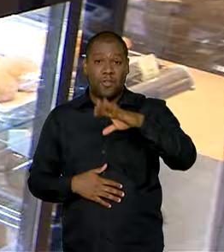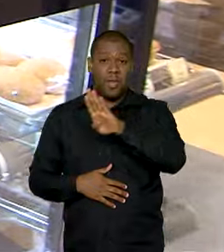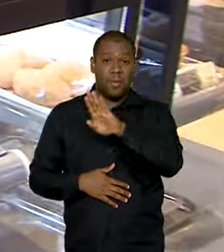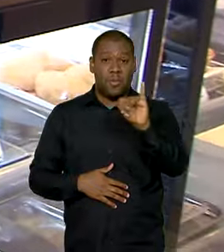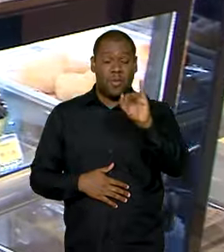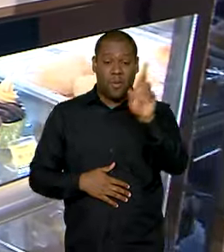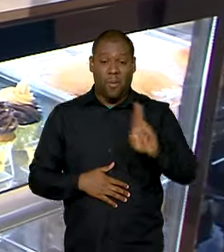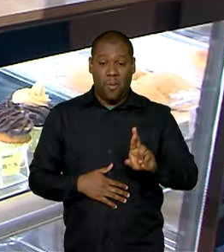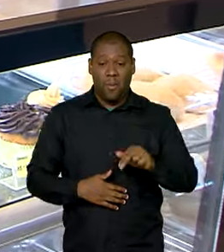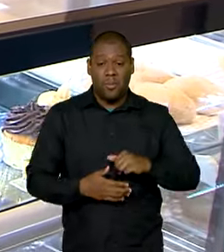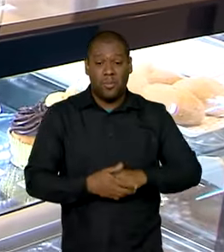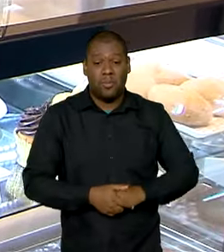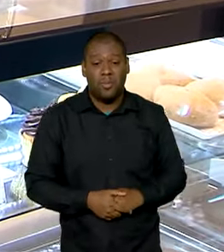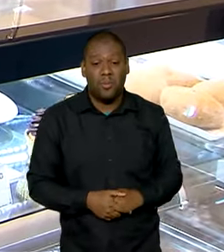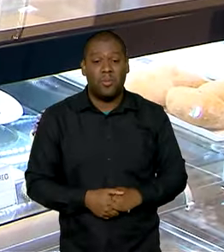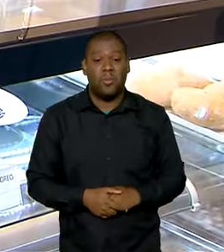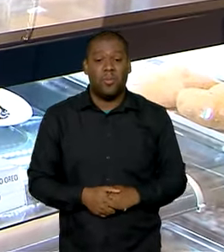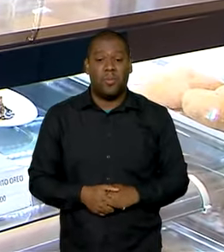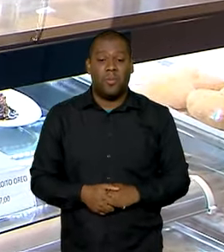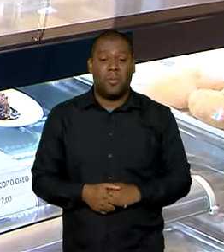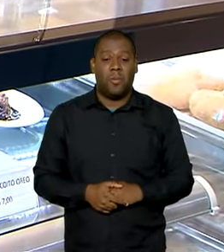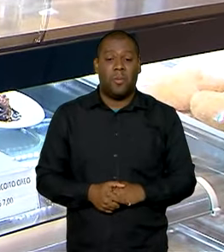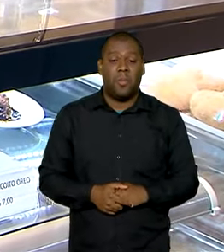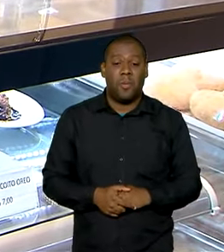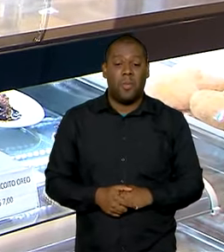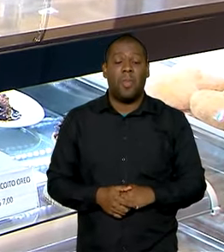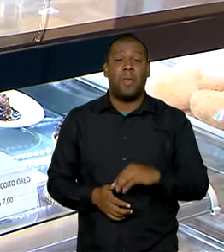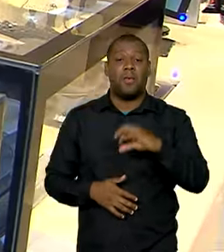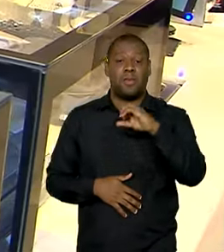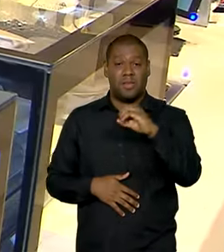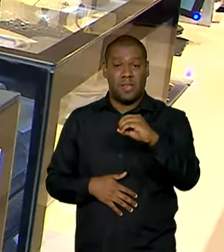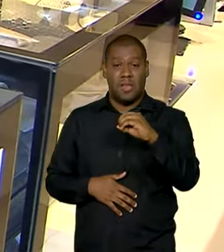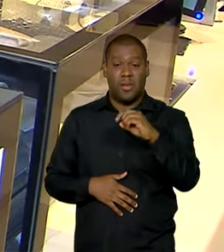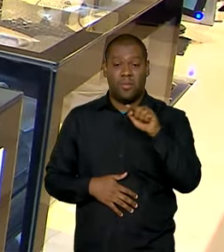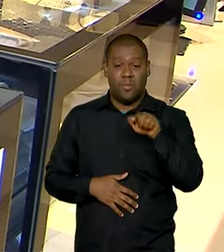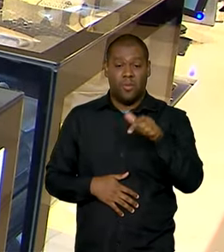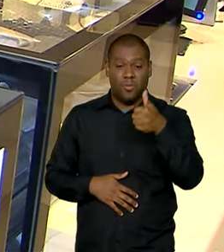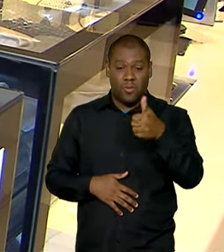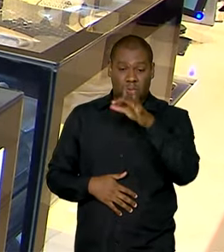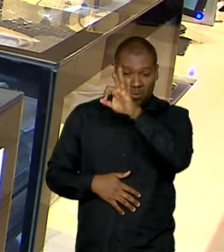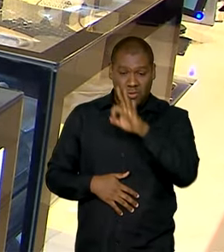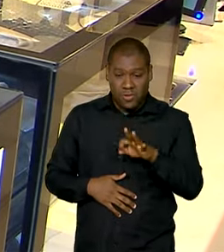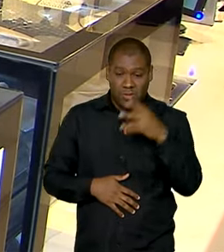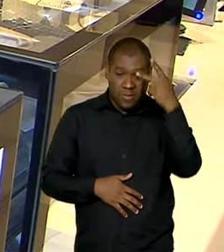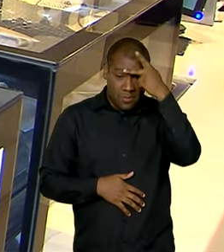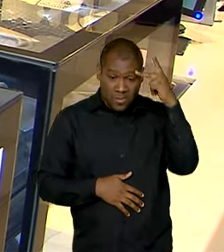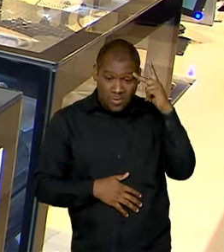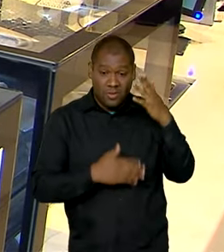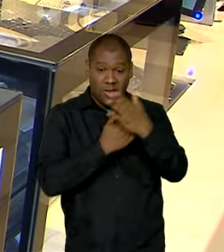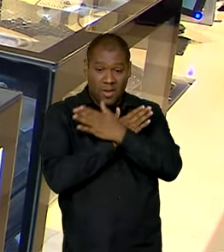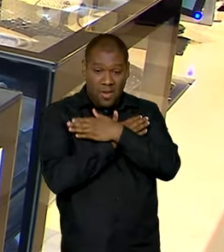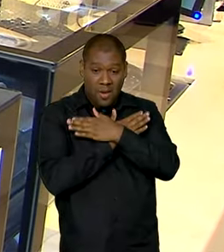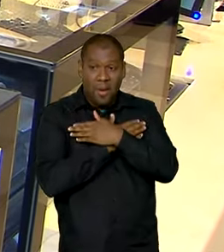inadimplência de apenas 0,01% se mantém como a mais baixa da história.